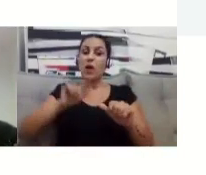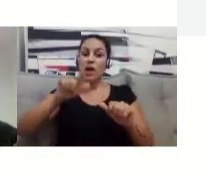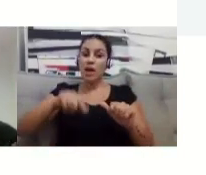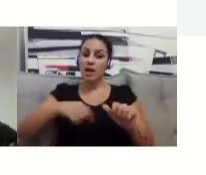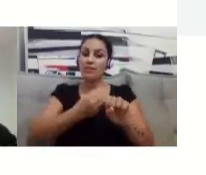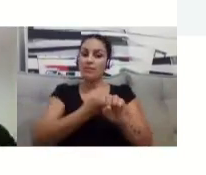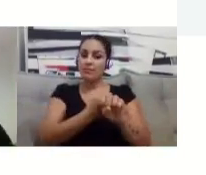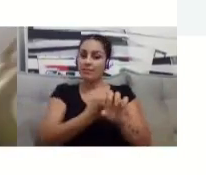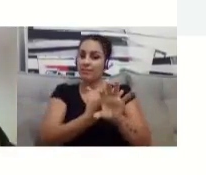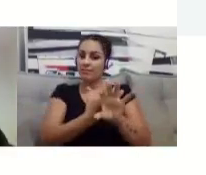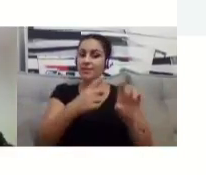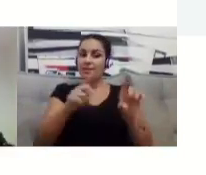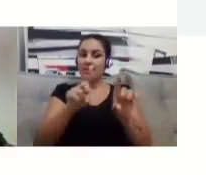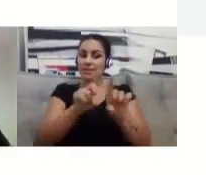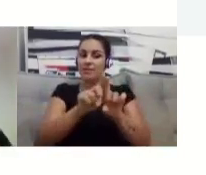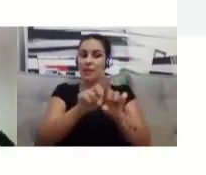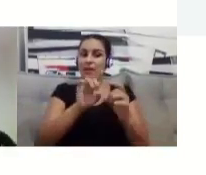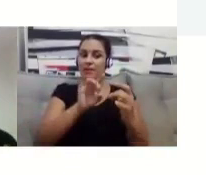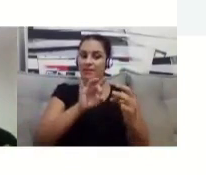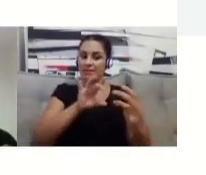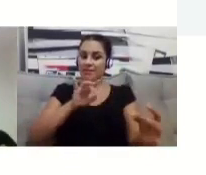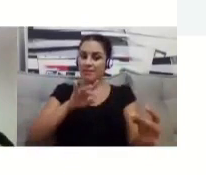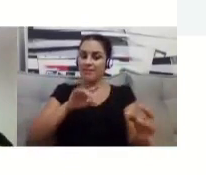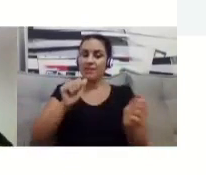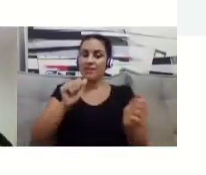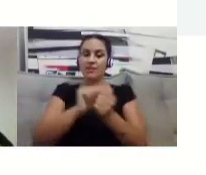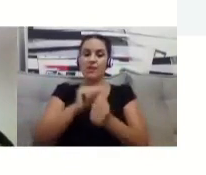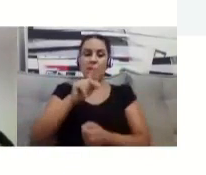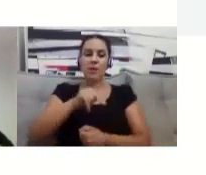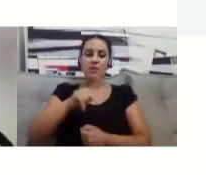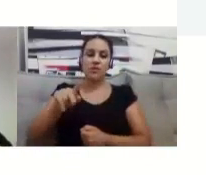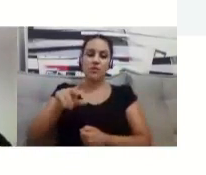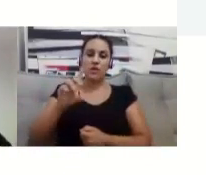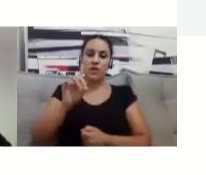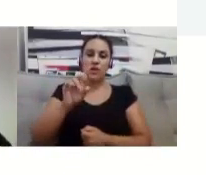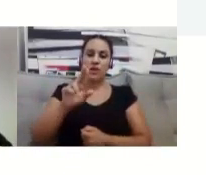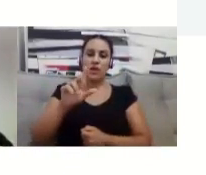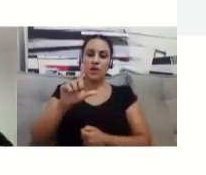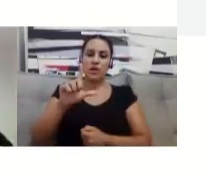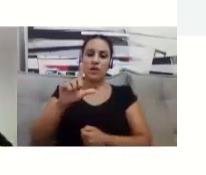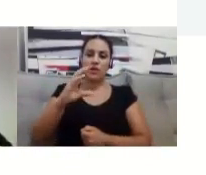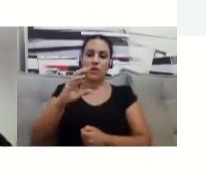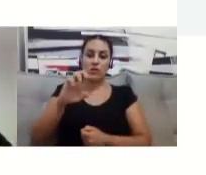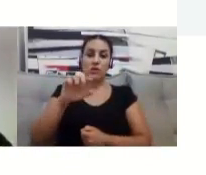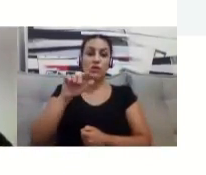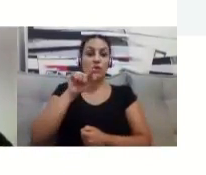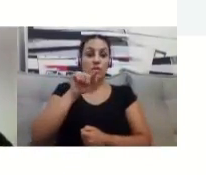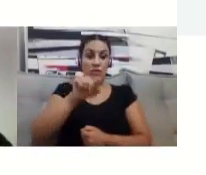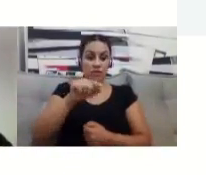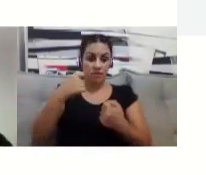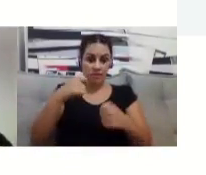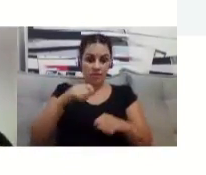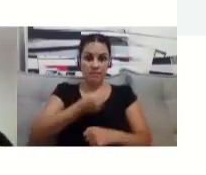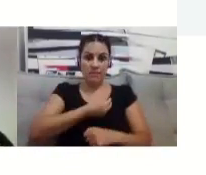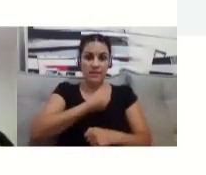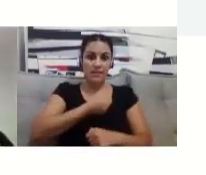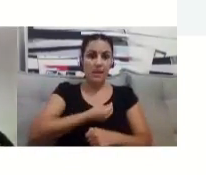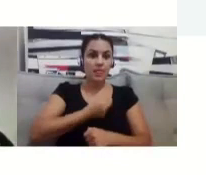Dulce, e hoje é a nossa aula inaugural. Vocês precisam estar presentes nessas duas aulas, tá bom? Então, não esqueçam de